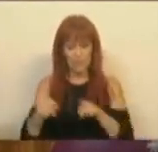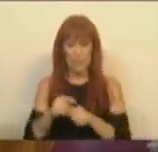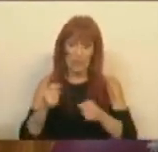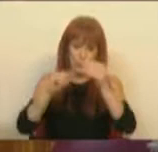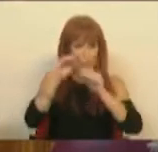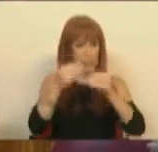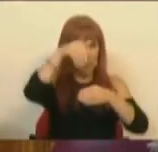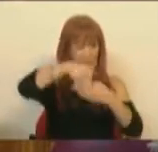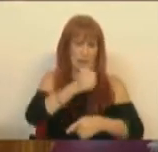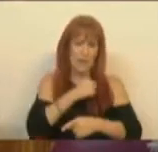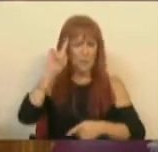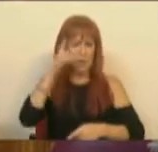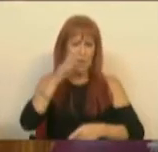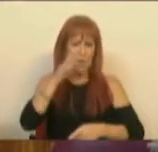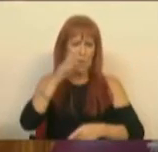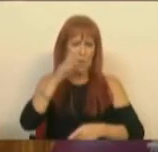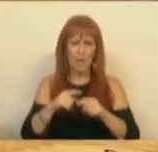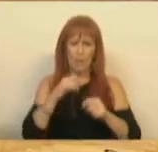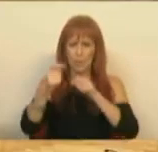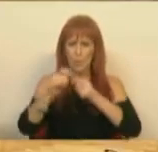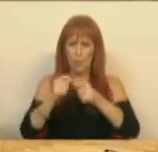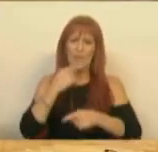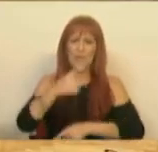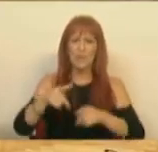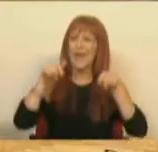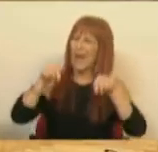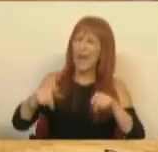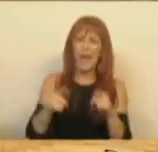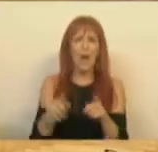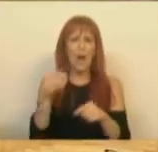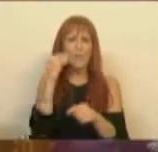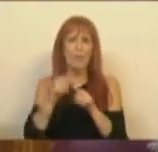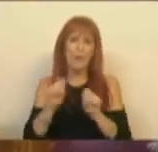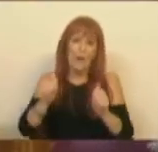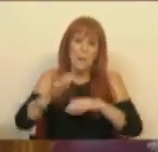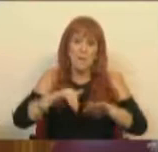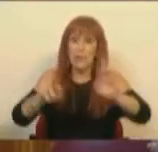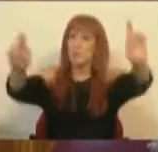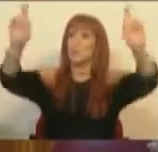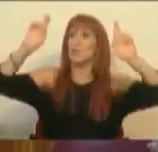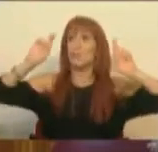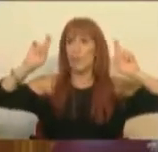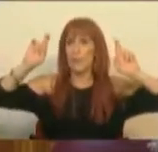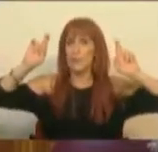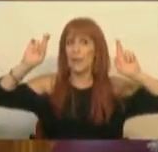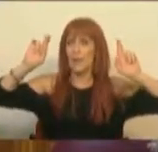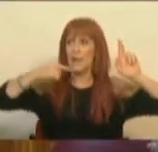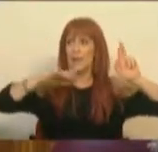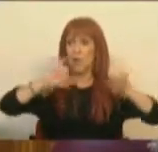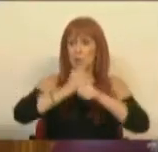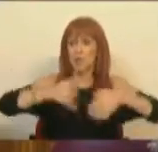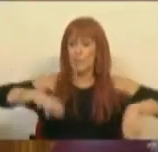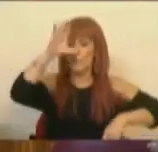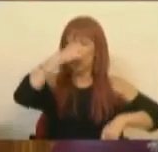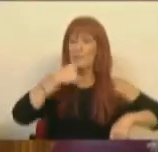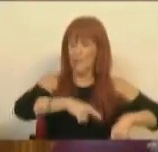arranjo nas casas. Eu sei que o Sr. Secretário do Estado diz que essa é a maneira correta de fazer. Espero que convença os restantes membros do Governo.